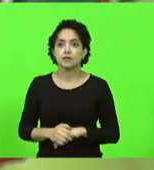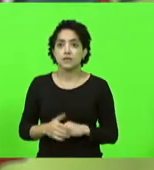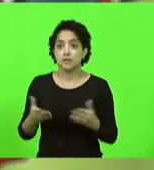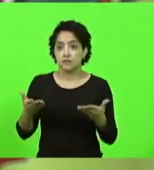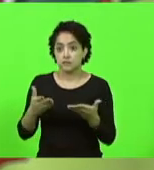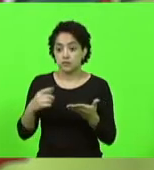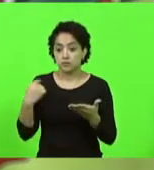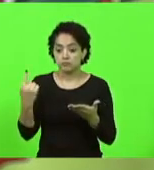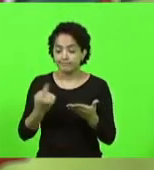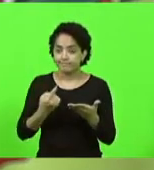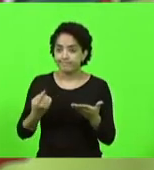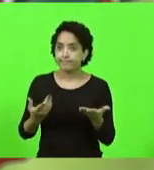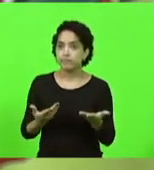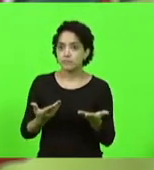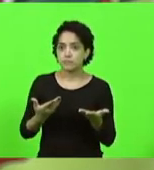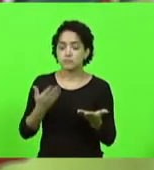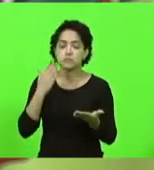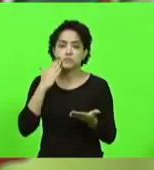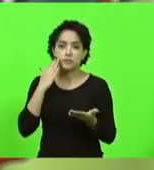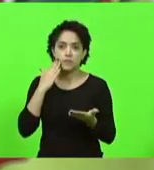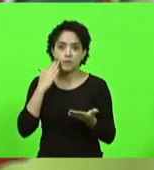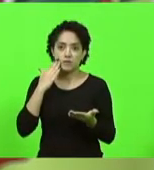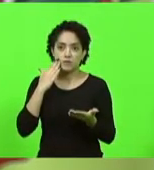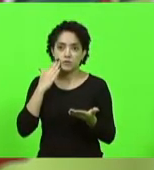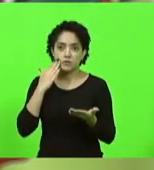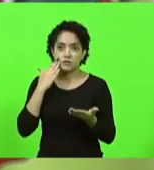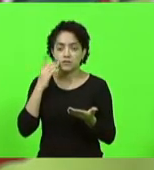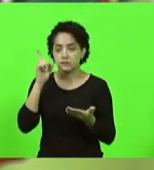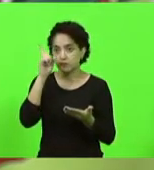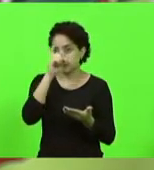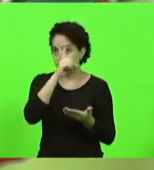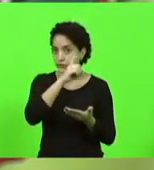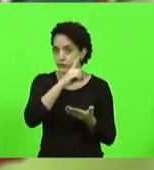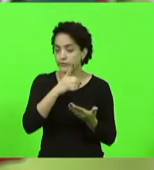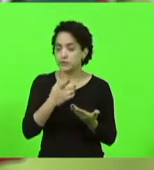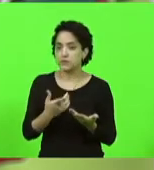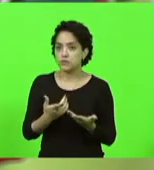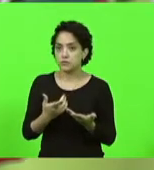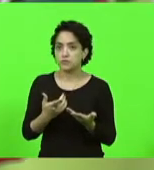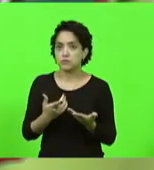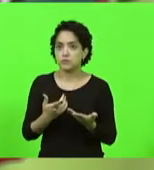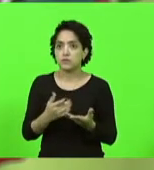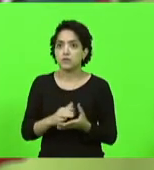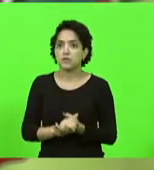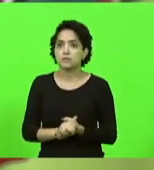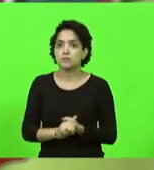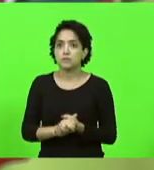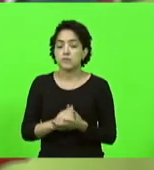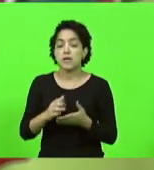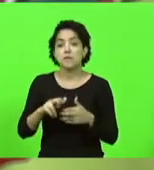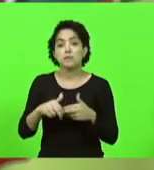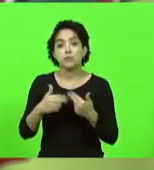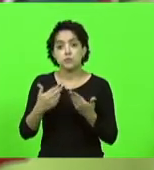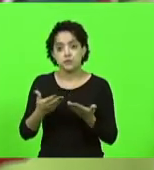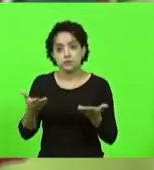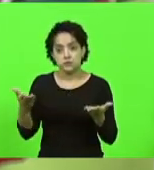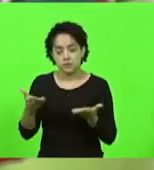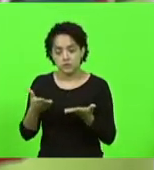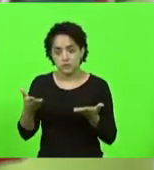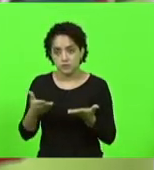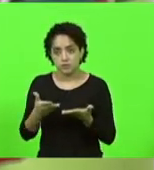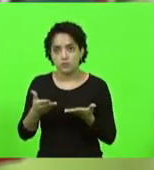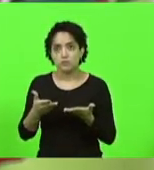há muitos anos sabemos o quanto isto é raro. E é por isso que a minha voz hoje aqui se levanta mais uma vez em favor